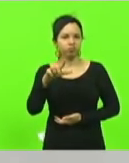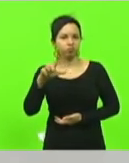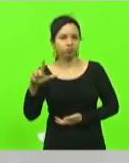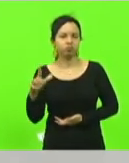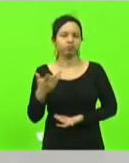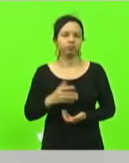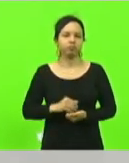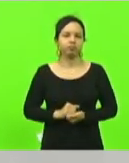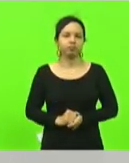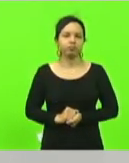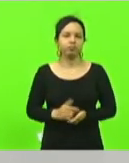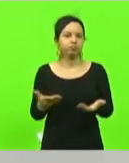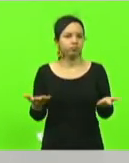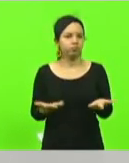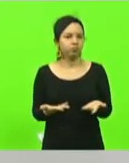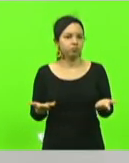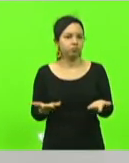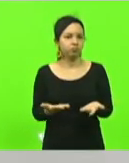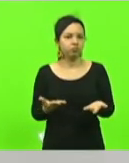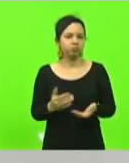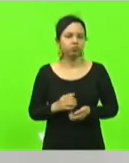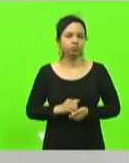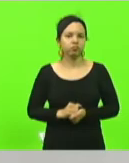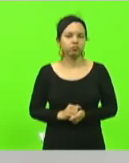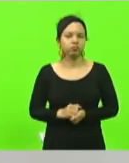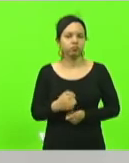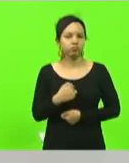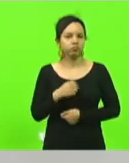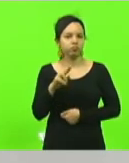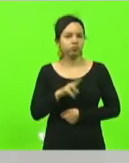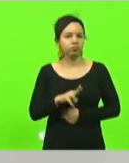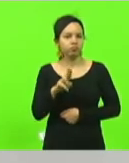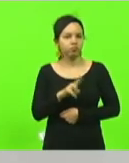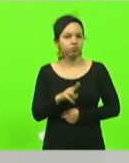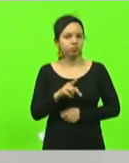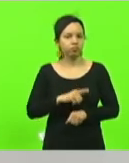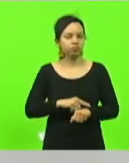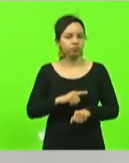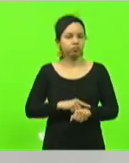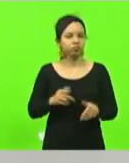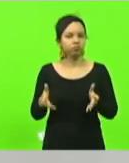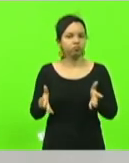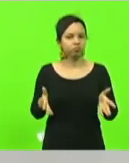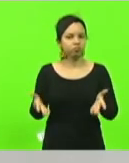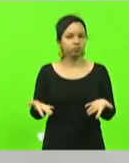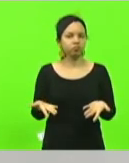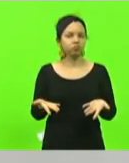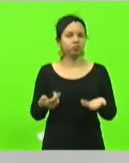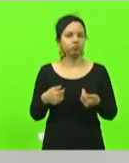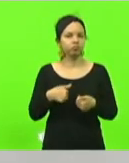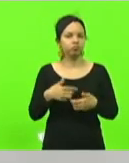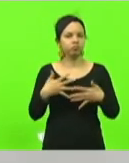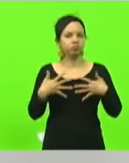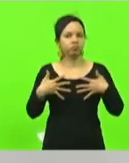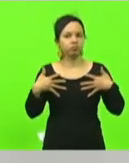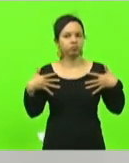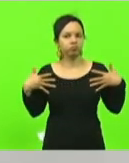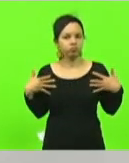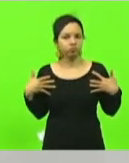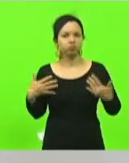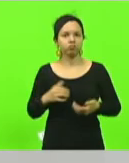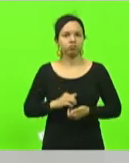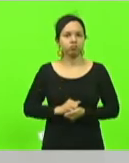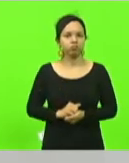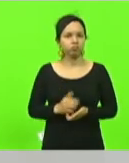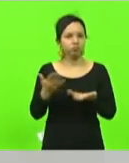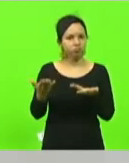Hoje eu uso este espaço para prestar a homenagem ao